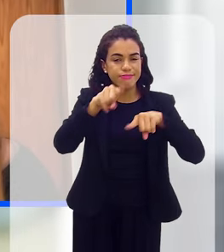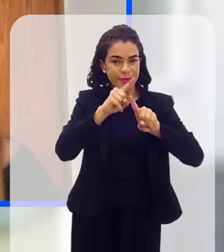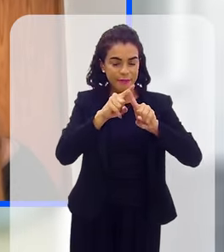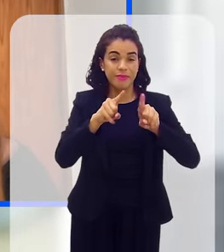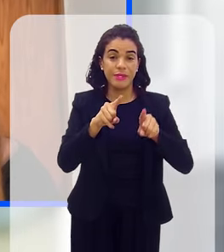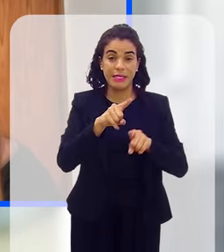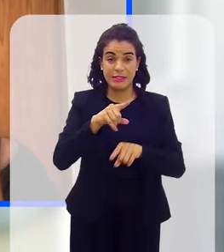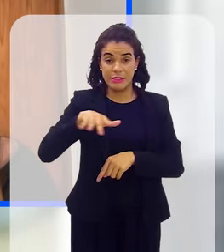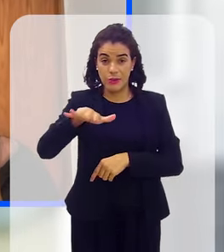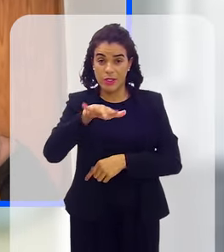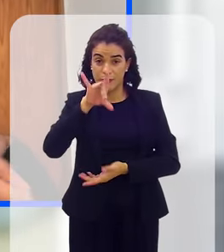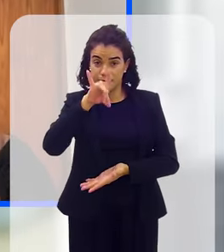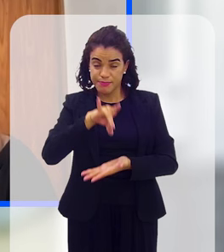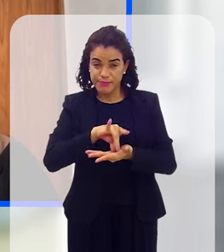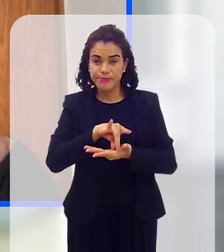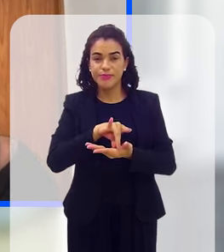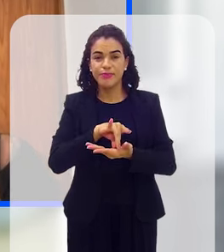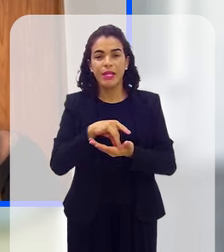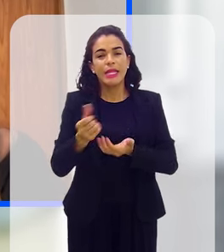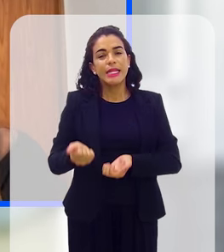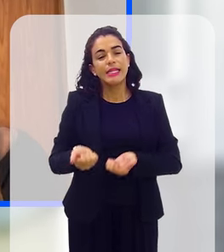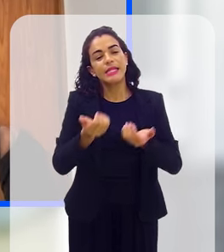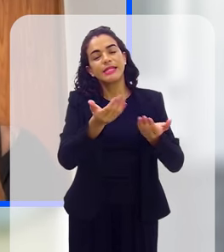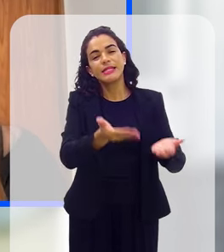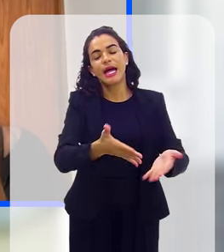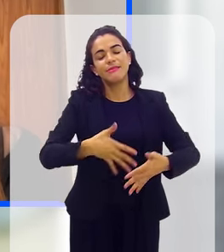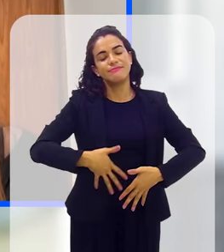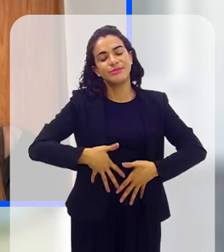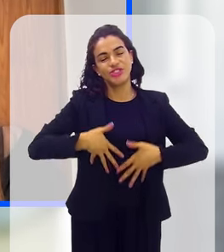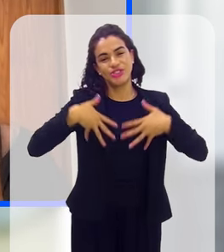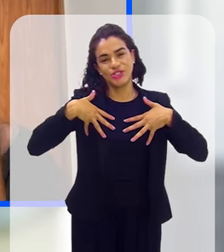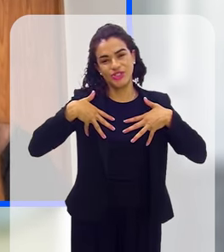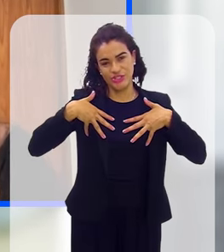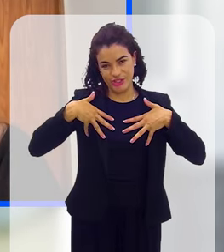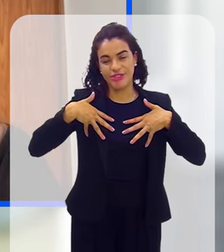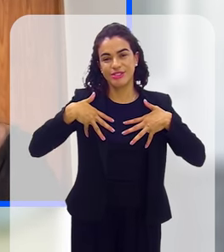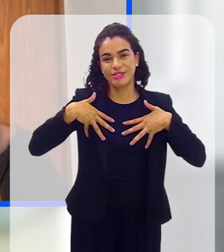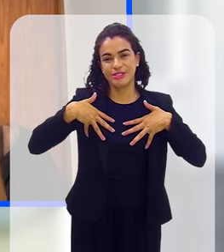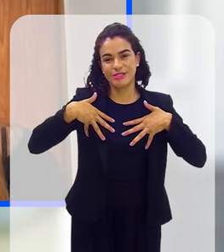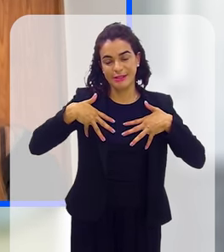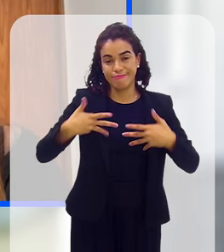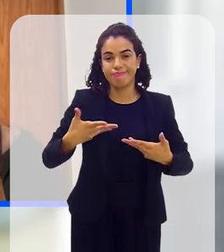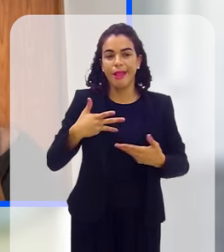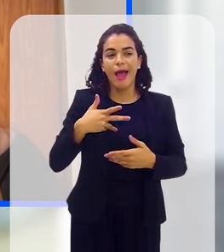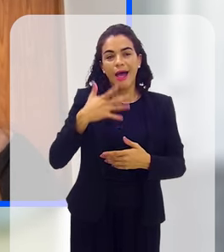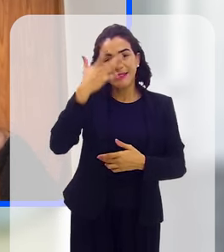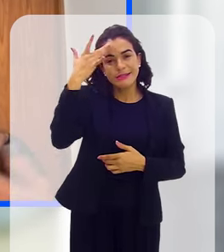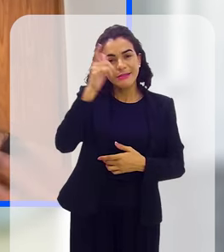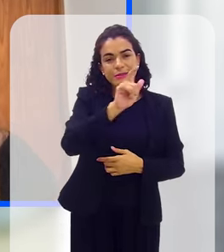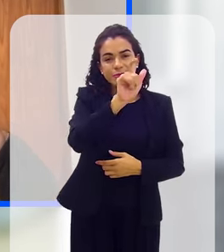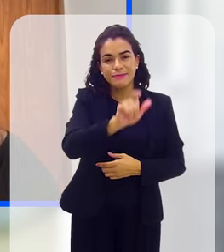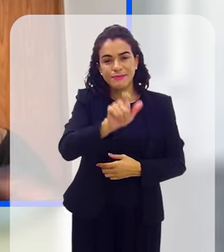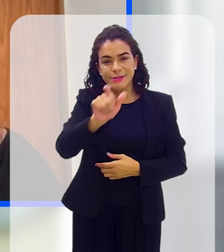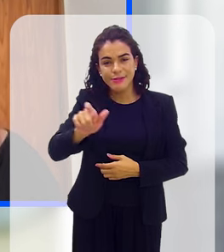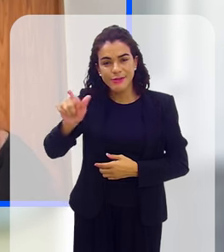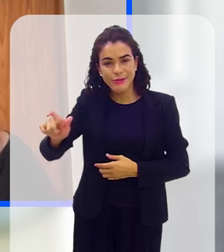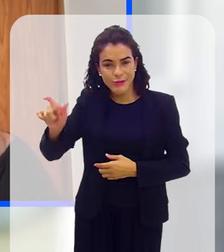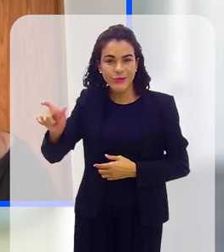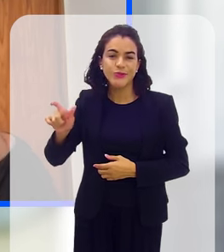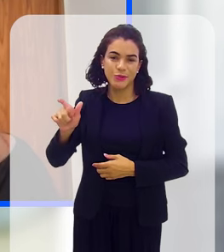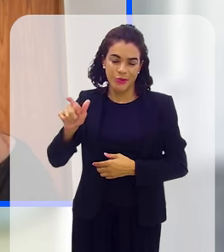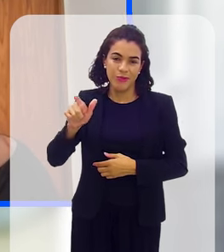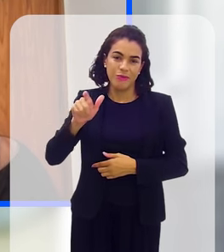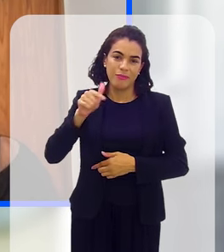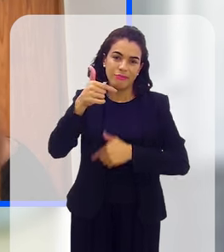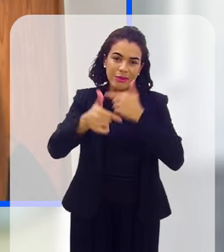concretos e conseguir dar um pouco de dignidade àqueles que estão circunscritos